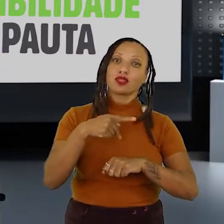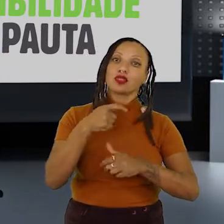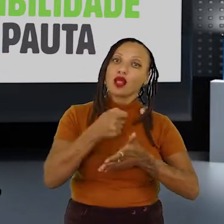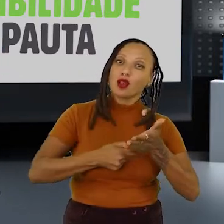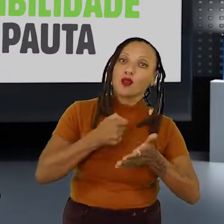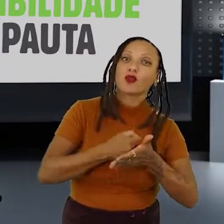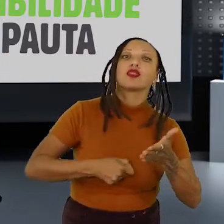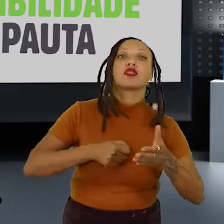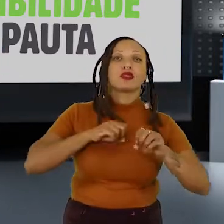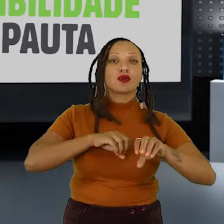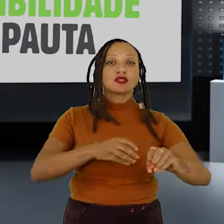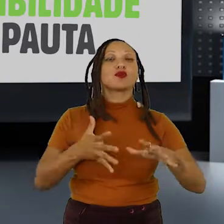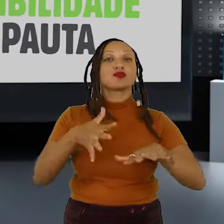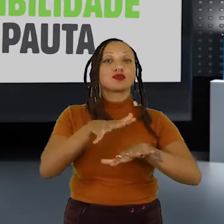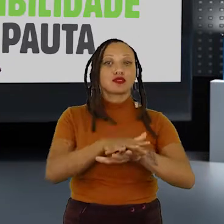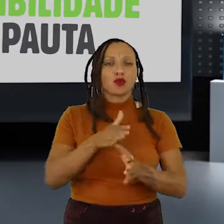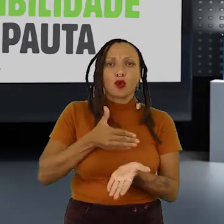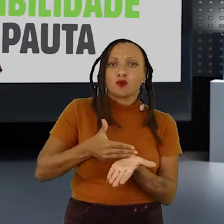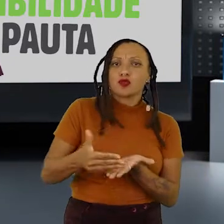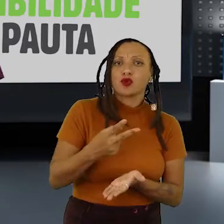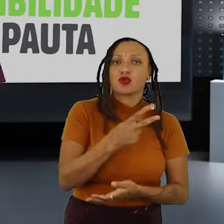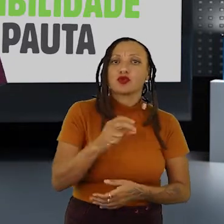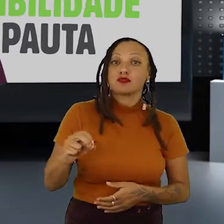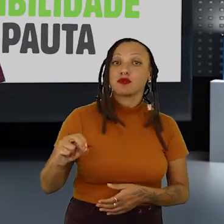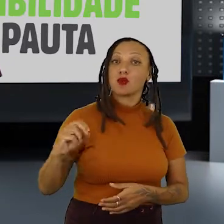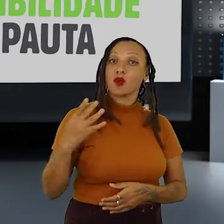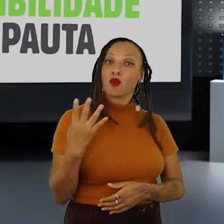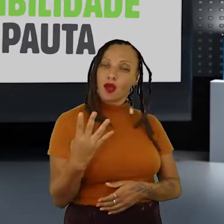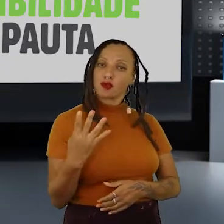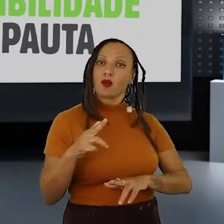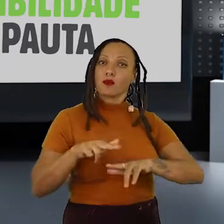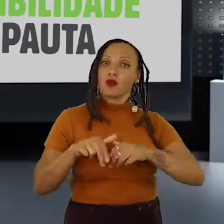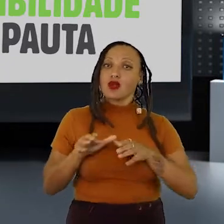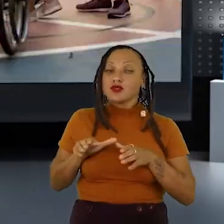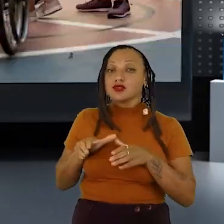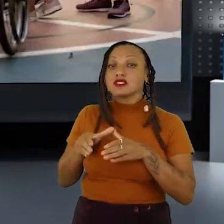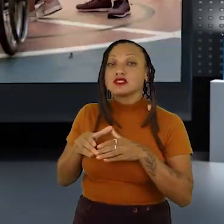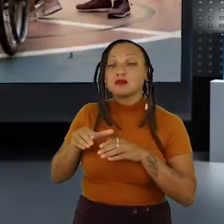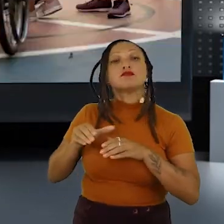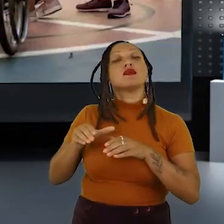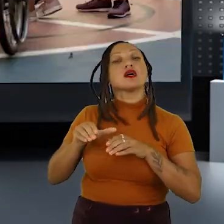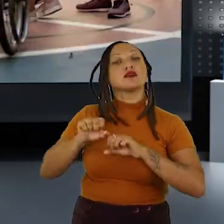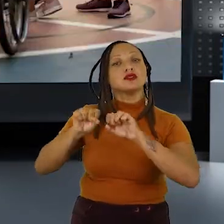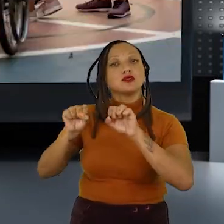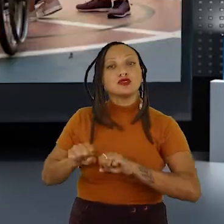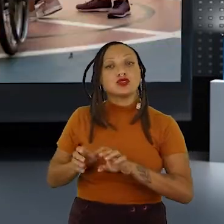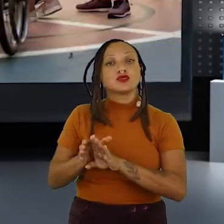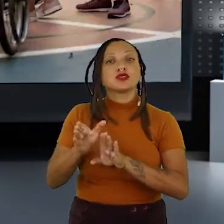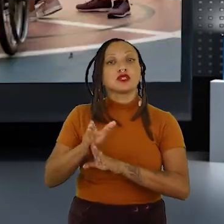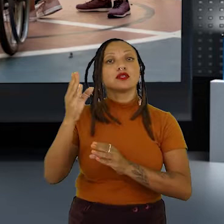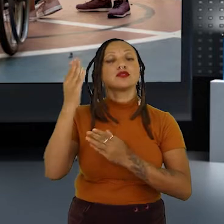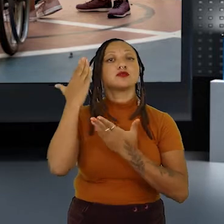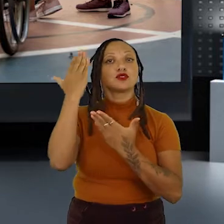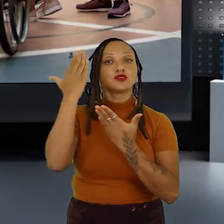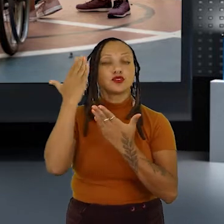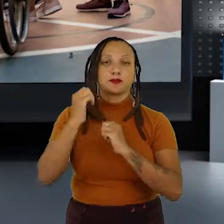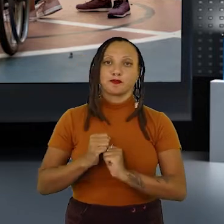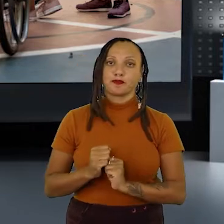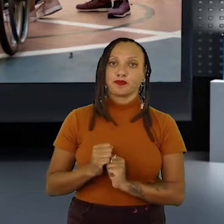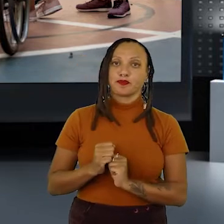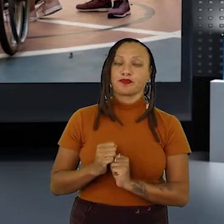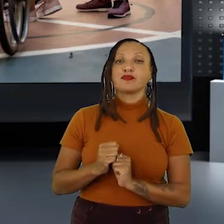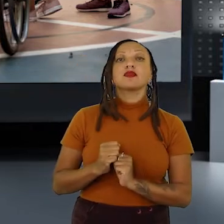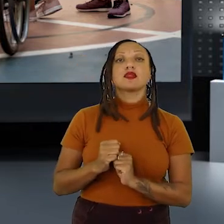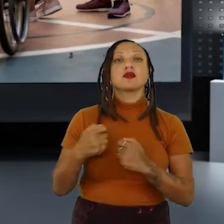a partir de 2004 pelo Sistema de Conselhos da Psicologia. A educação inclusiva consiste em superar o